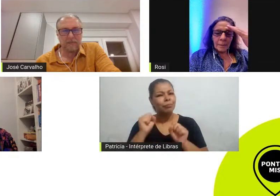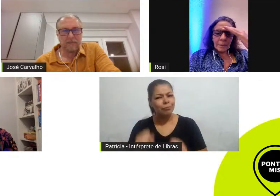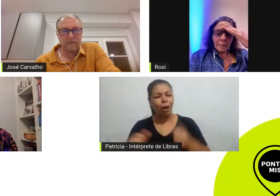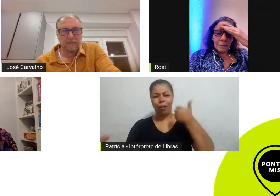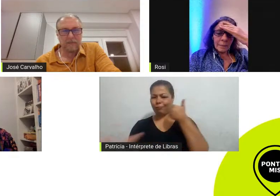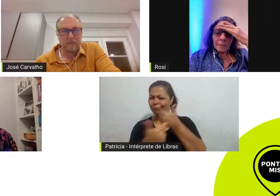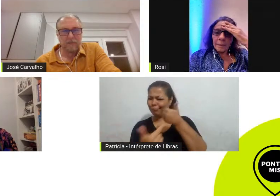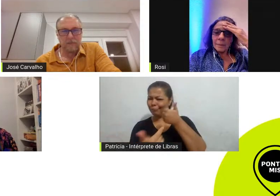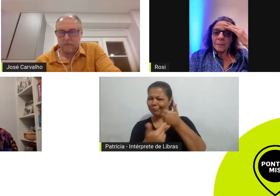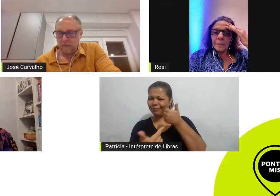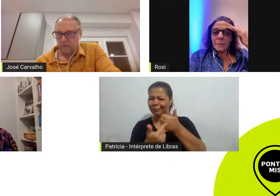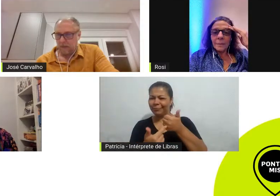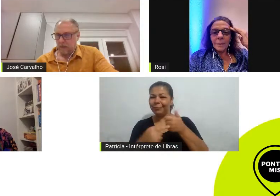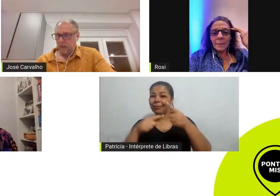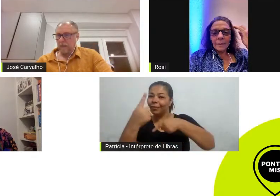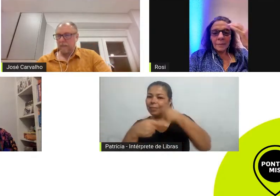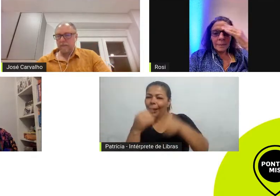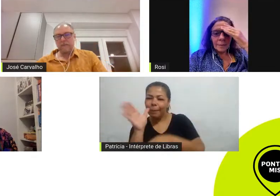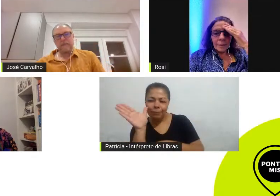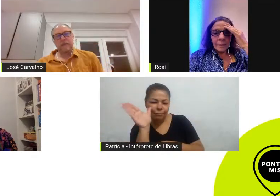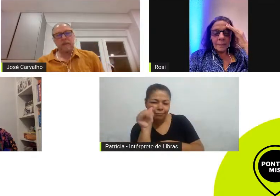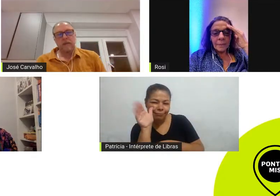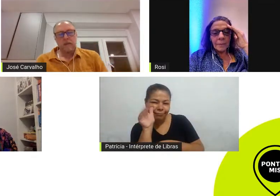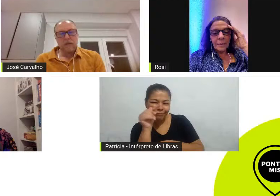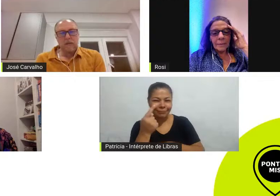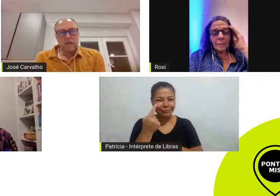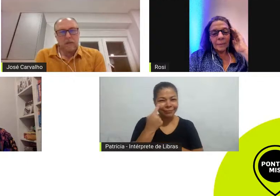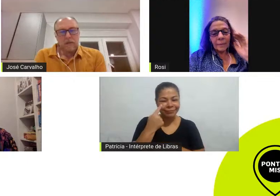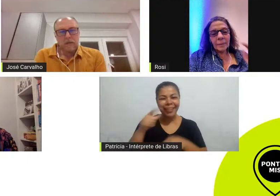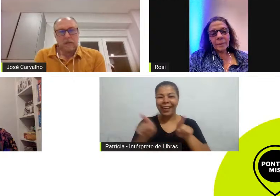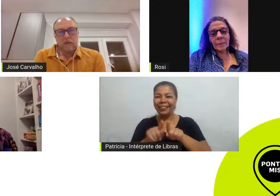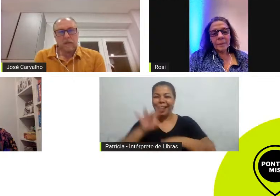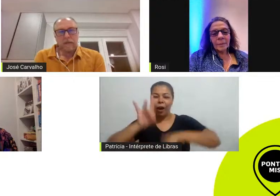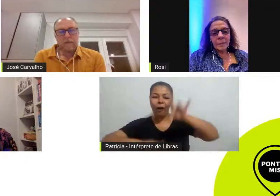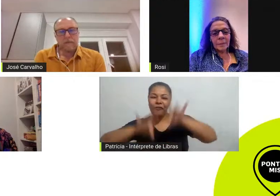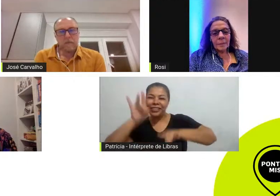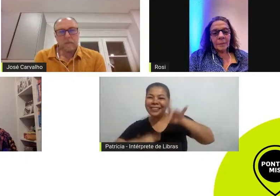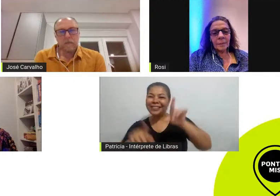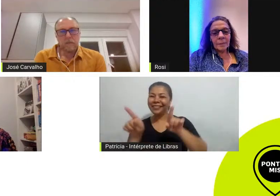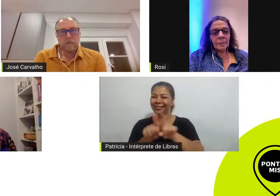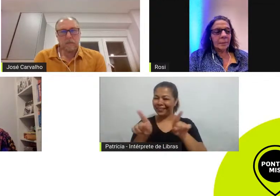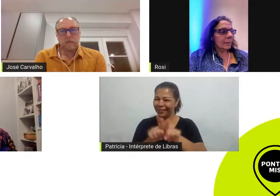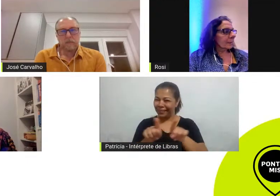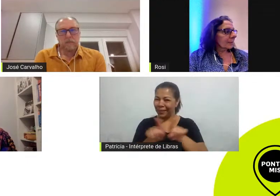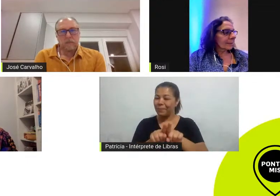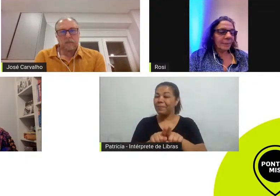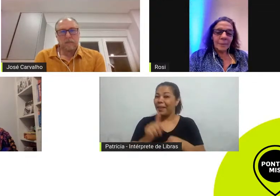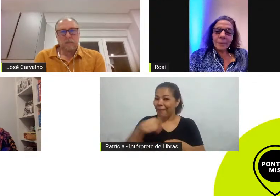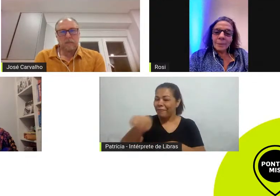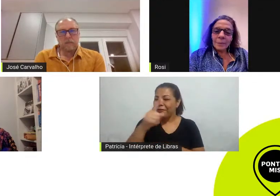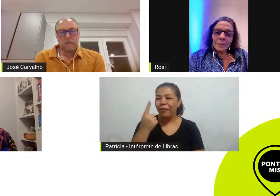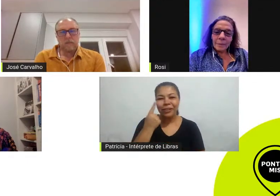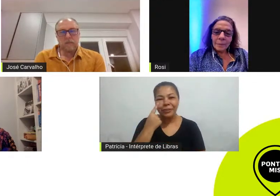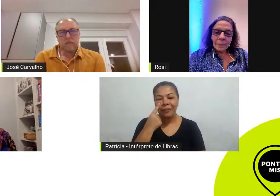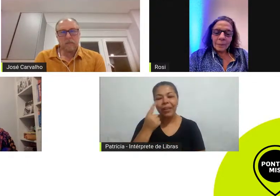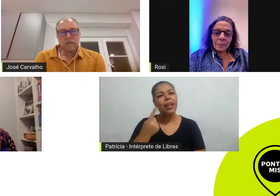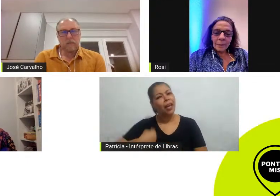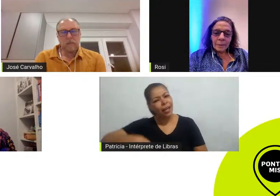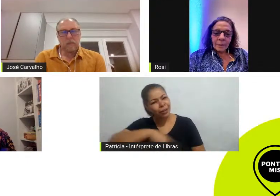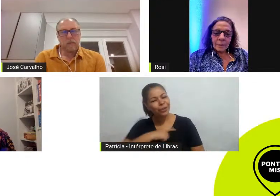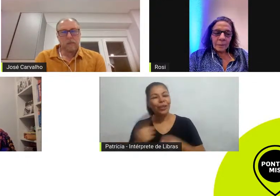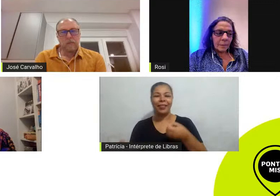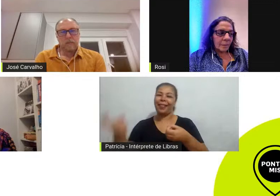oficinas exposições acontecendo também nas cidades parceiras e a gente tá voltando gradualmente aí com essa